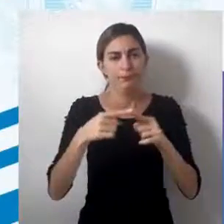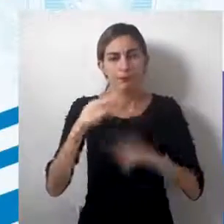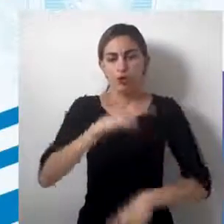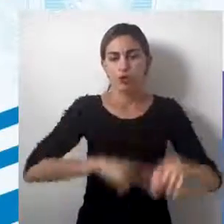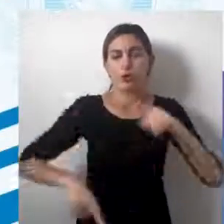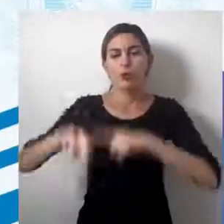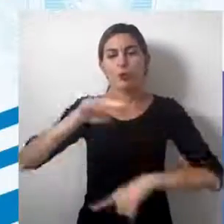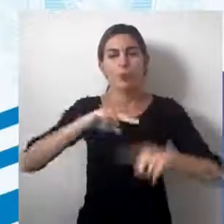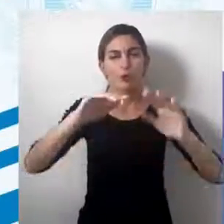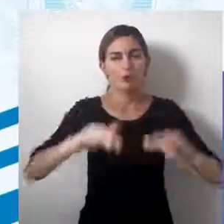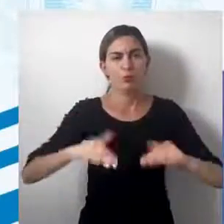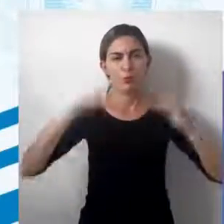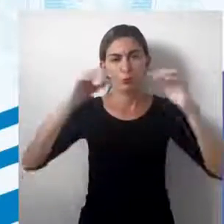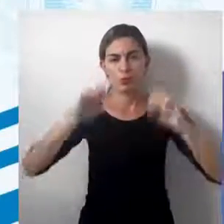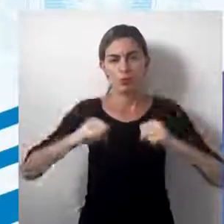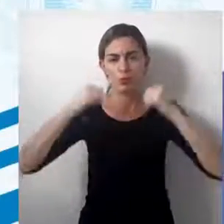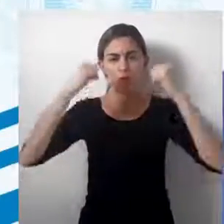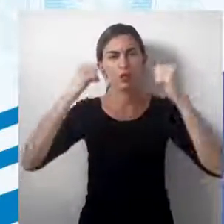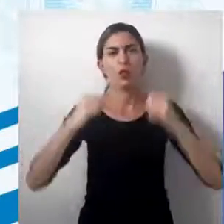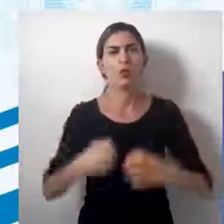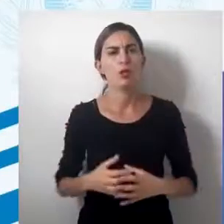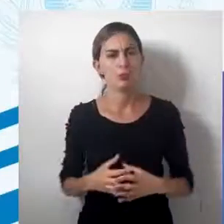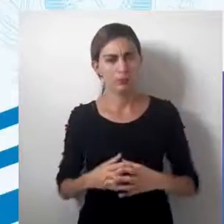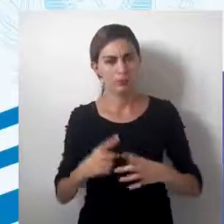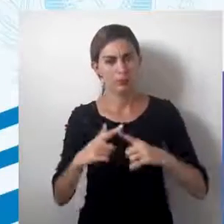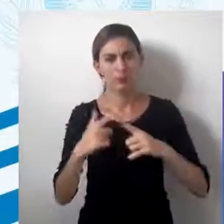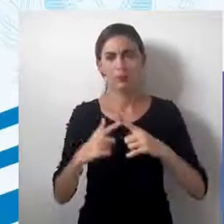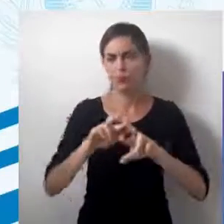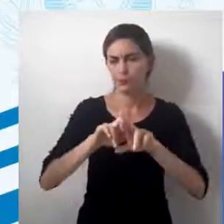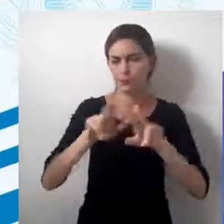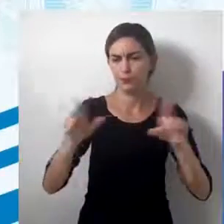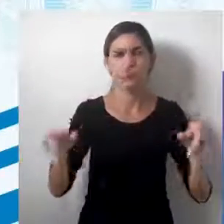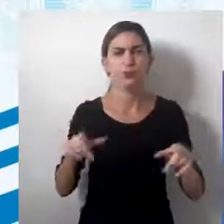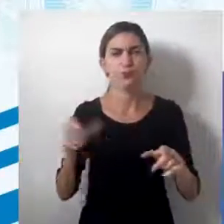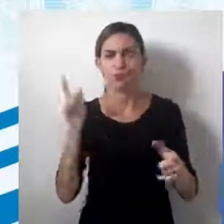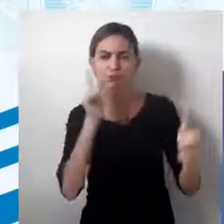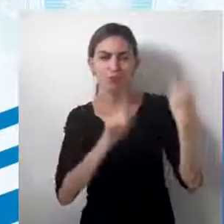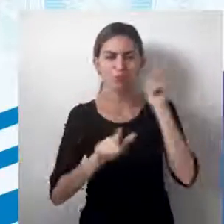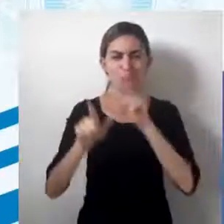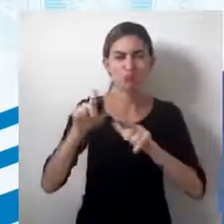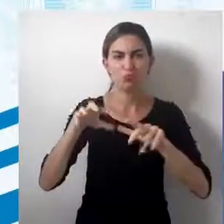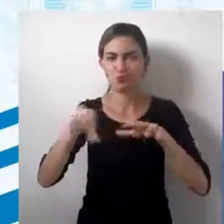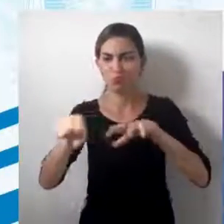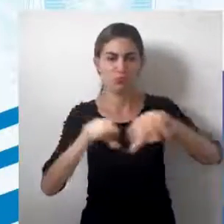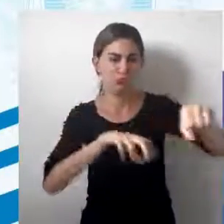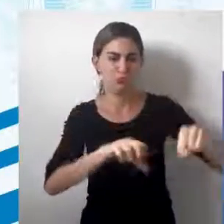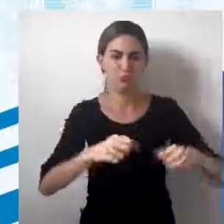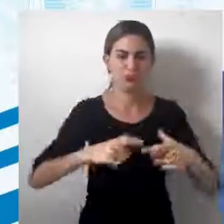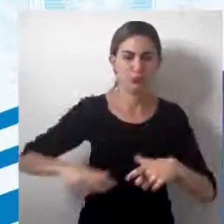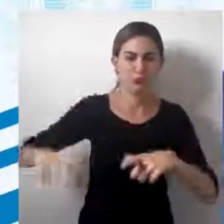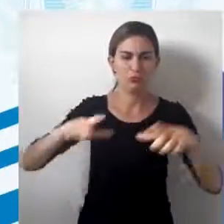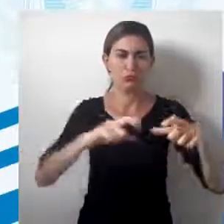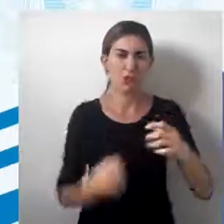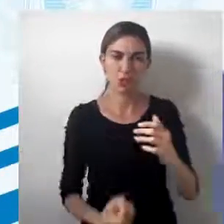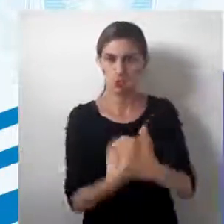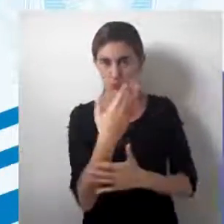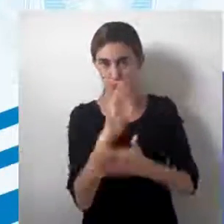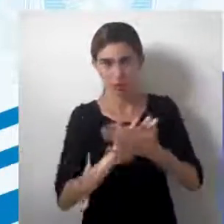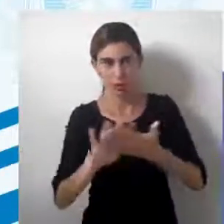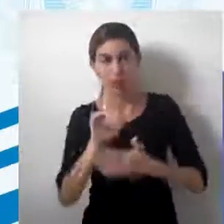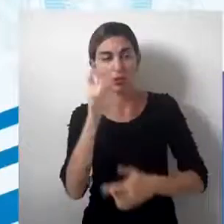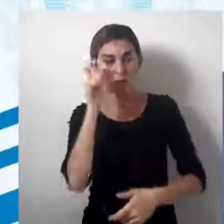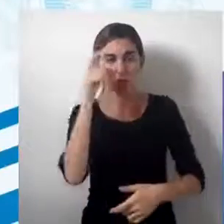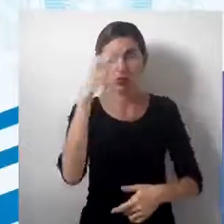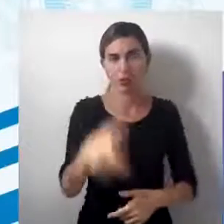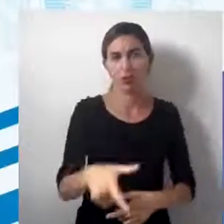domínio, com poder, com elementos de conquista de territórios. Então, ela não surge do nada, ela surge